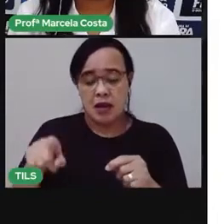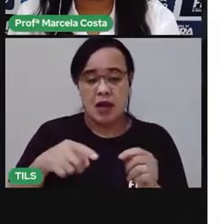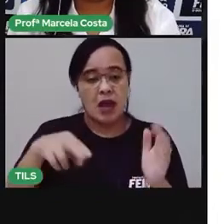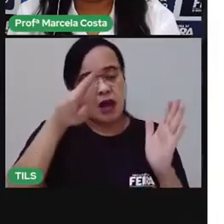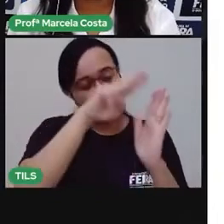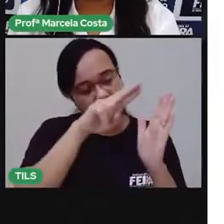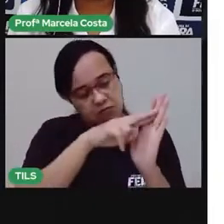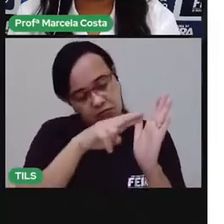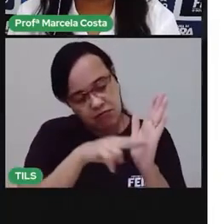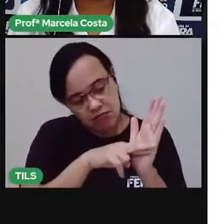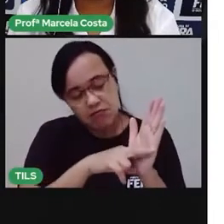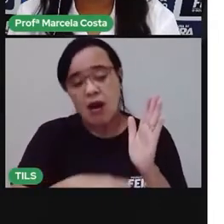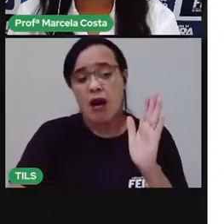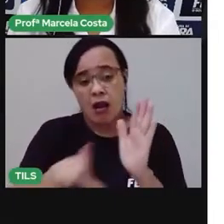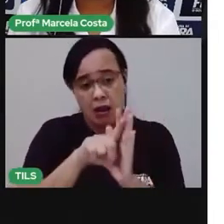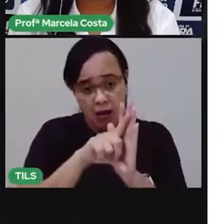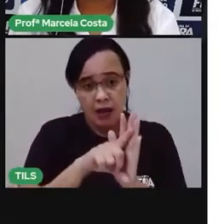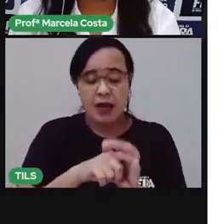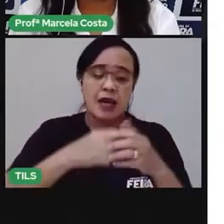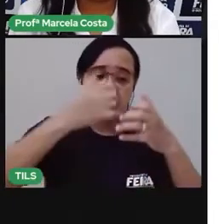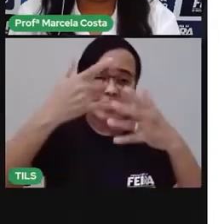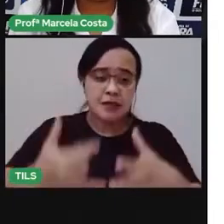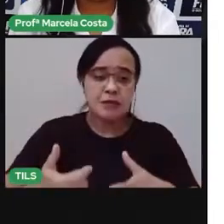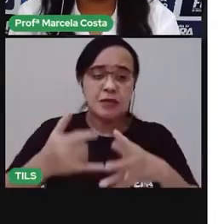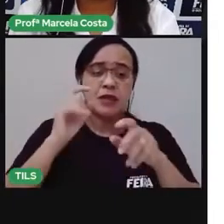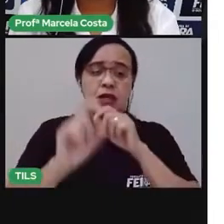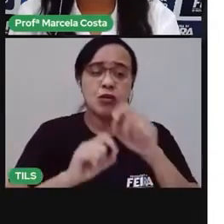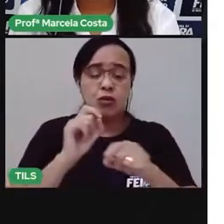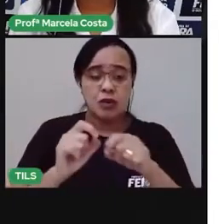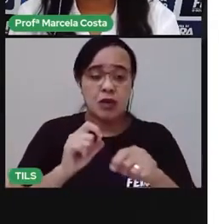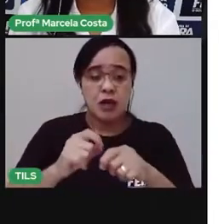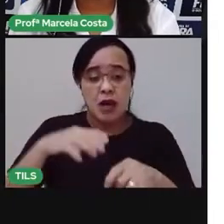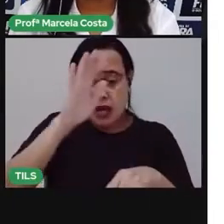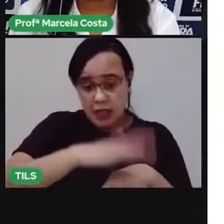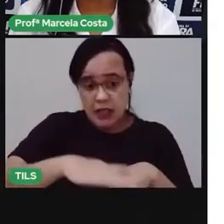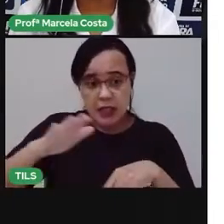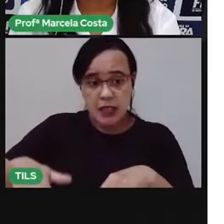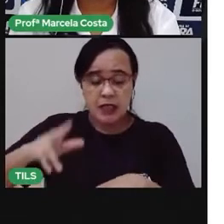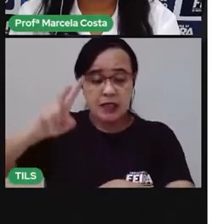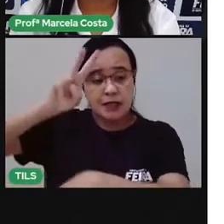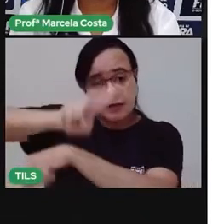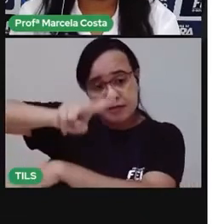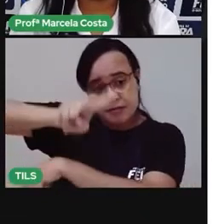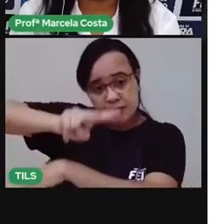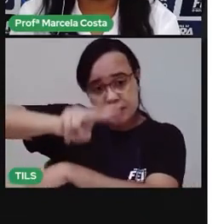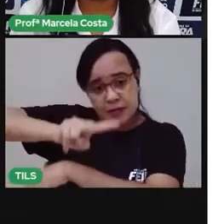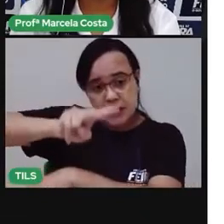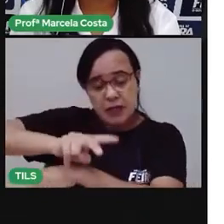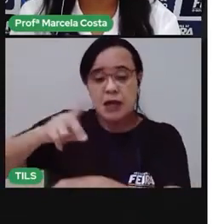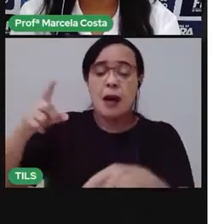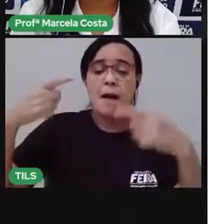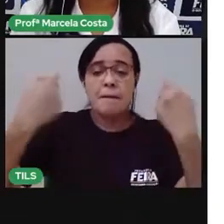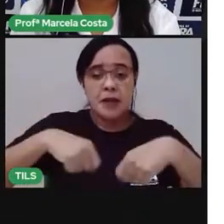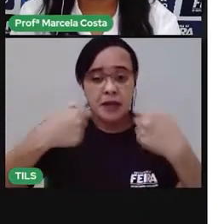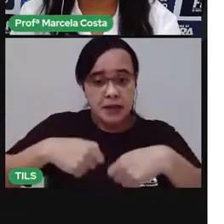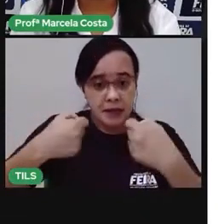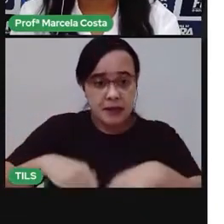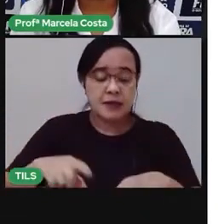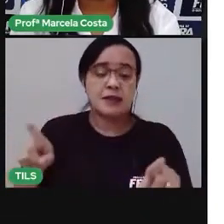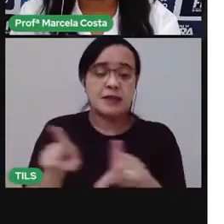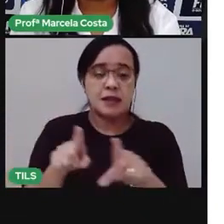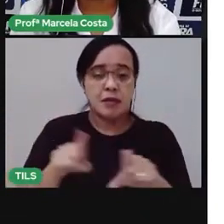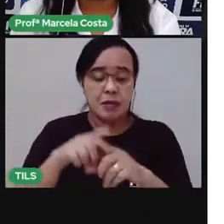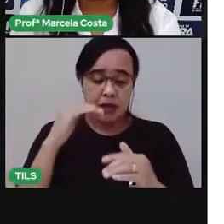será... A criança será protegida e terá direito ao desenvolvimento físico, mental,